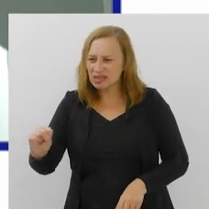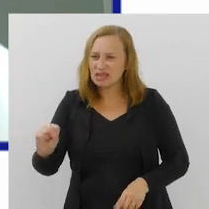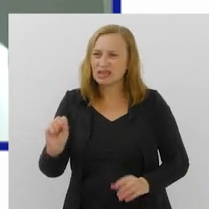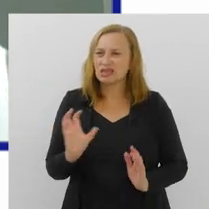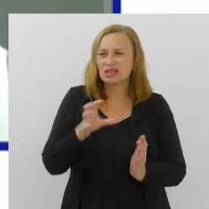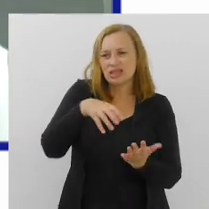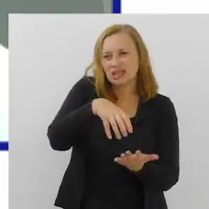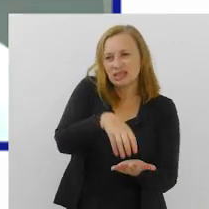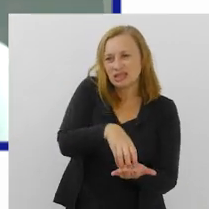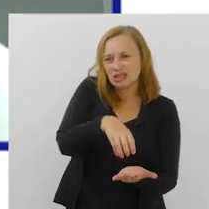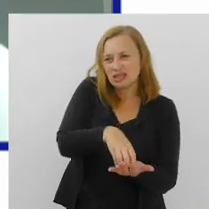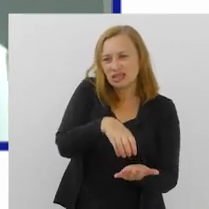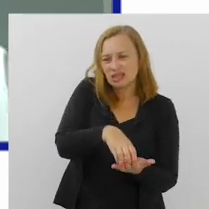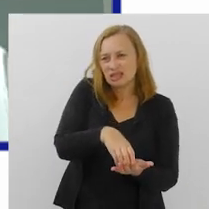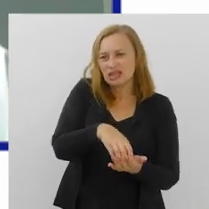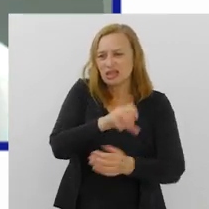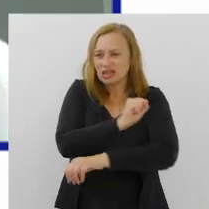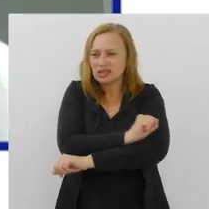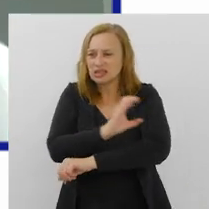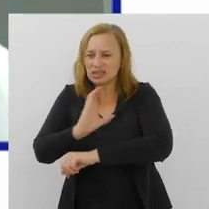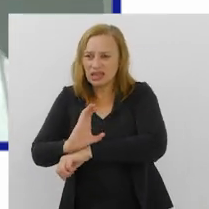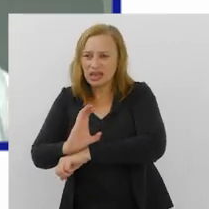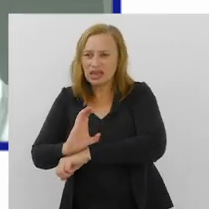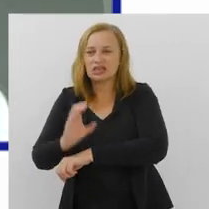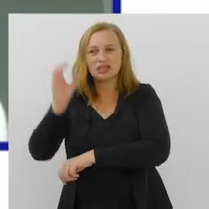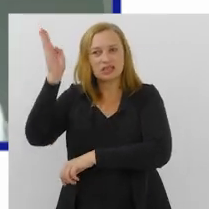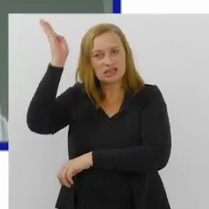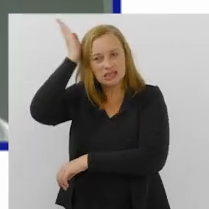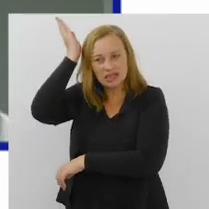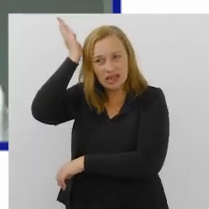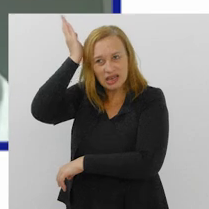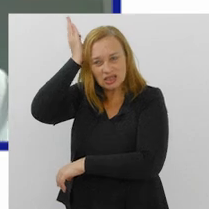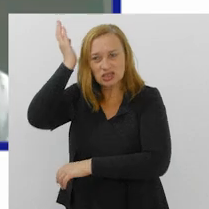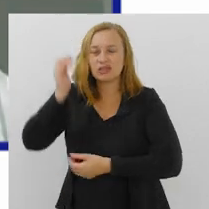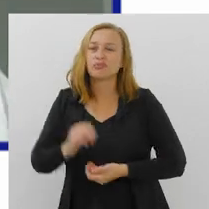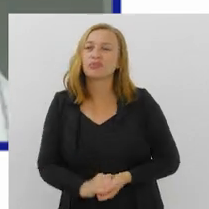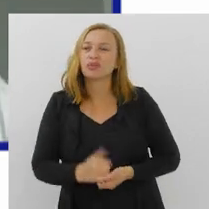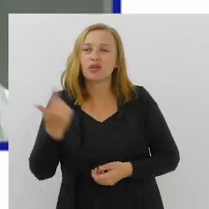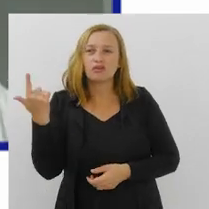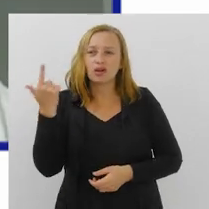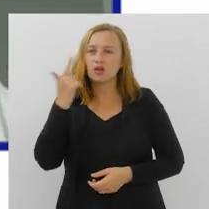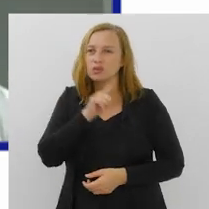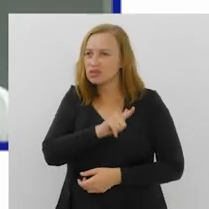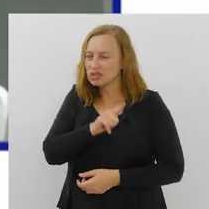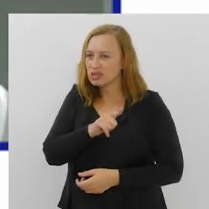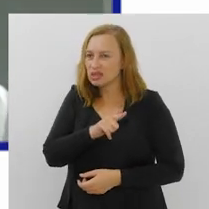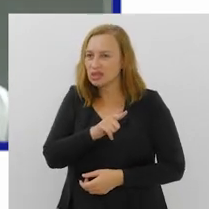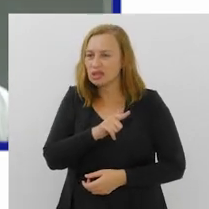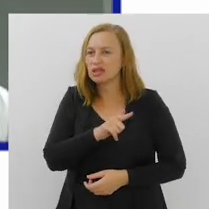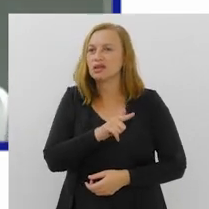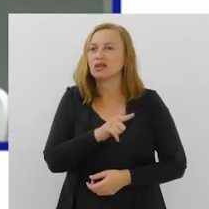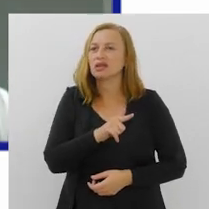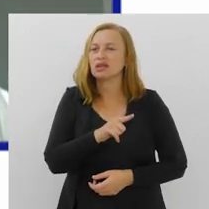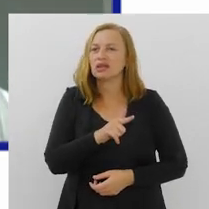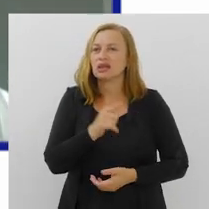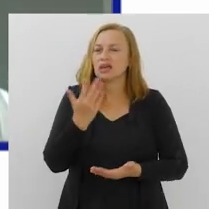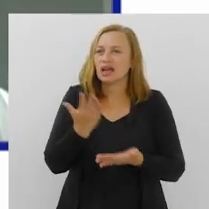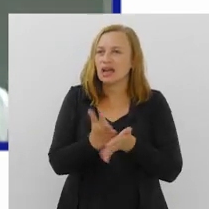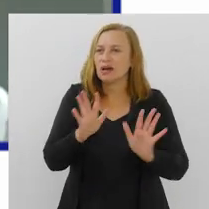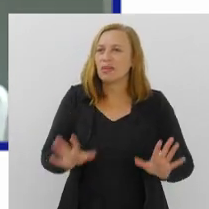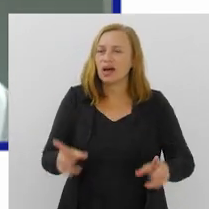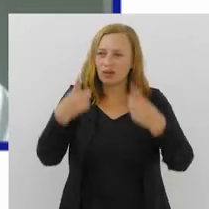Senai, Senac, SESTE. Essa é uma questão muito importante. Só assim nós vamos conseguir